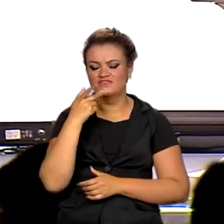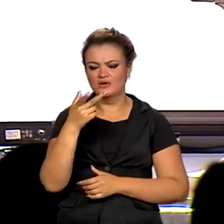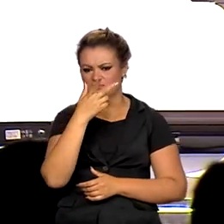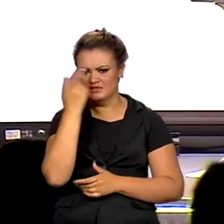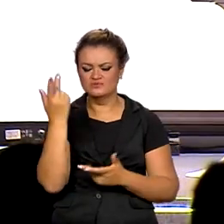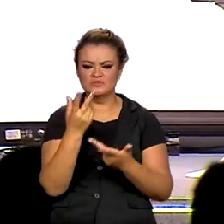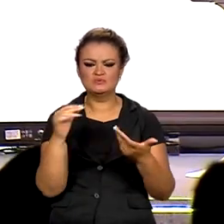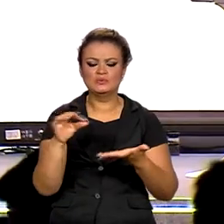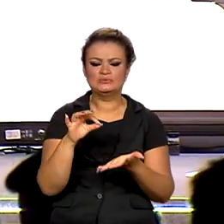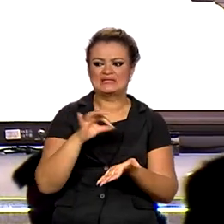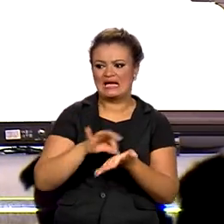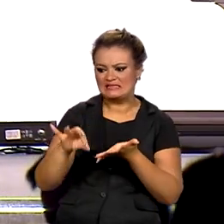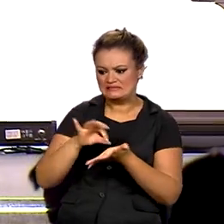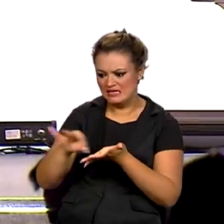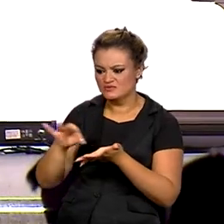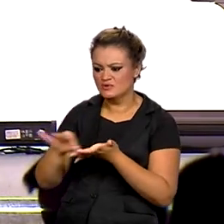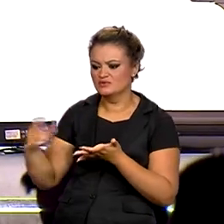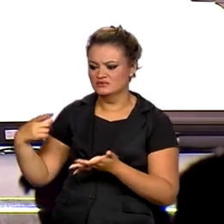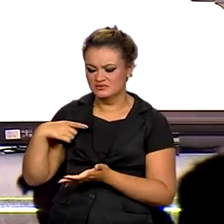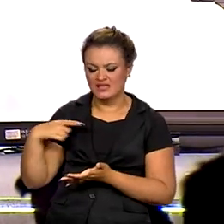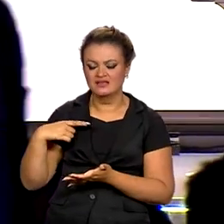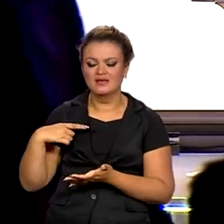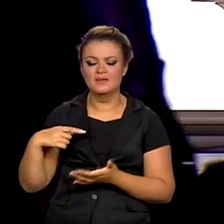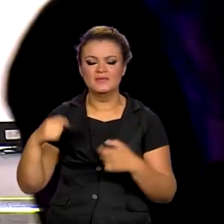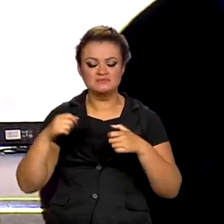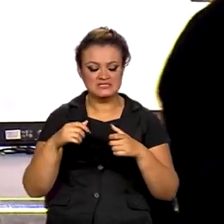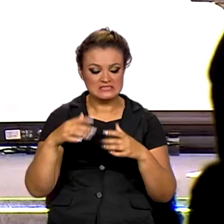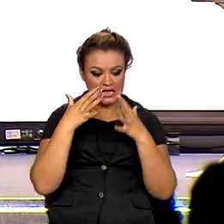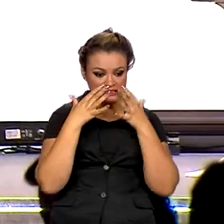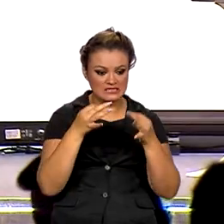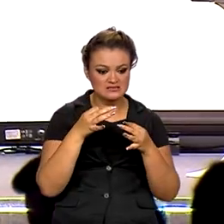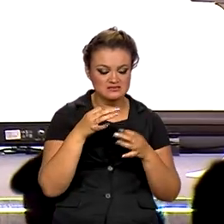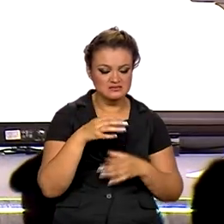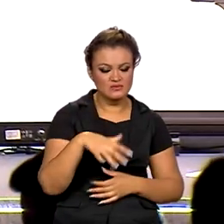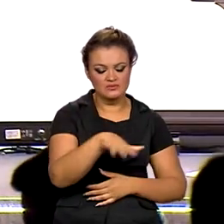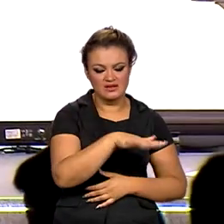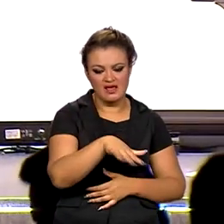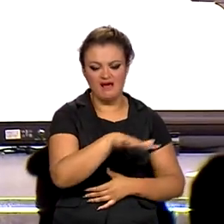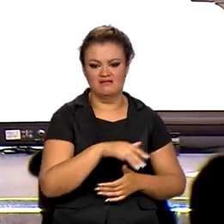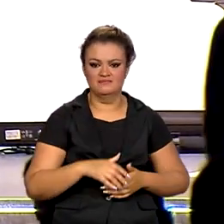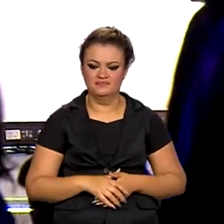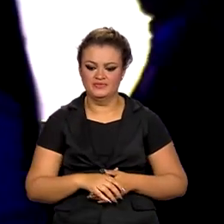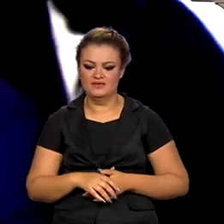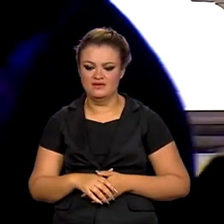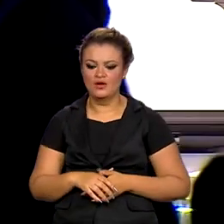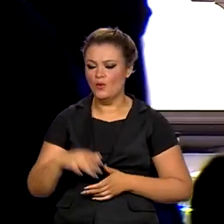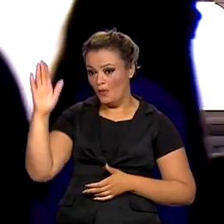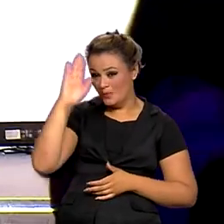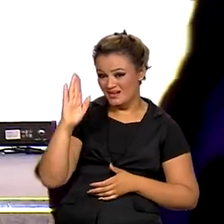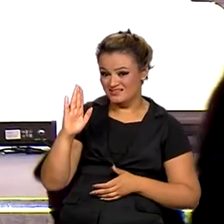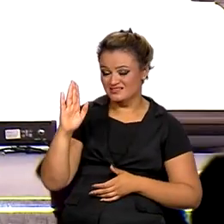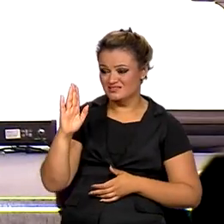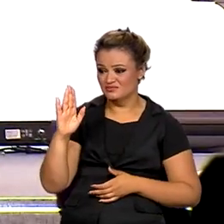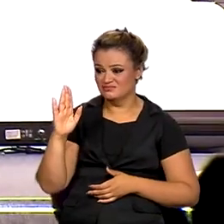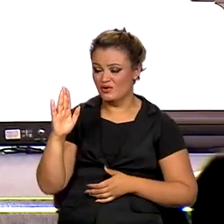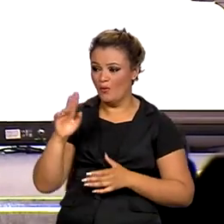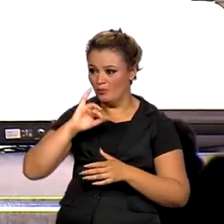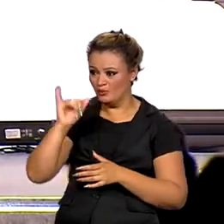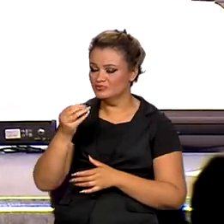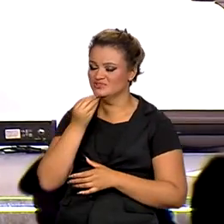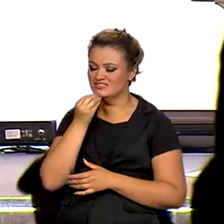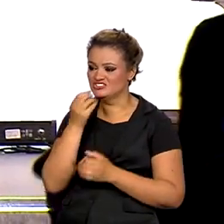Único necessitando de atenção na área educacional. O país fechou portas para muitas pessoas